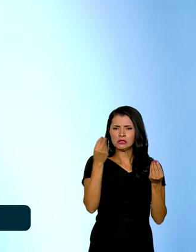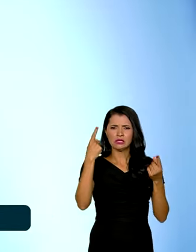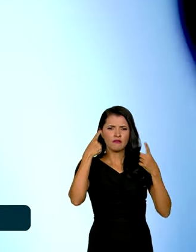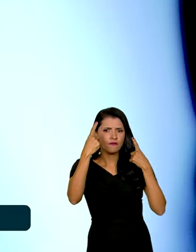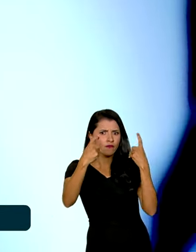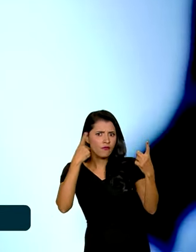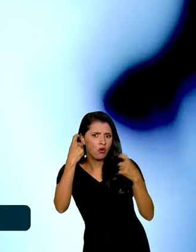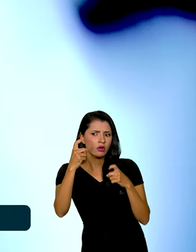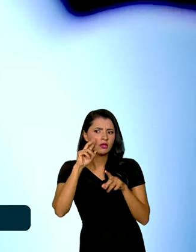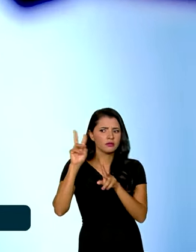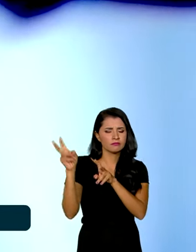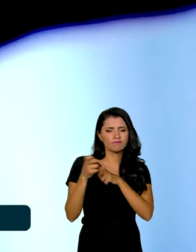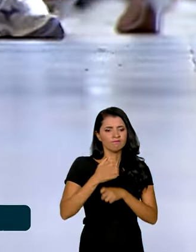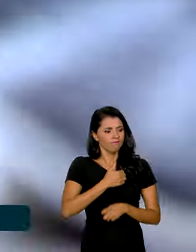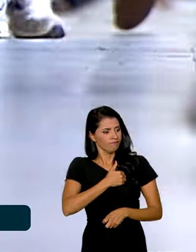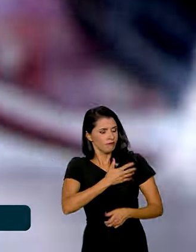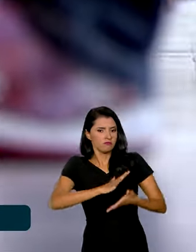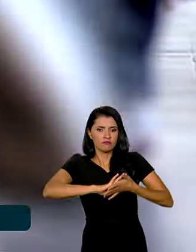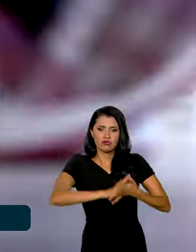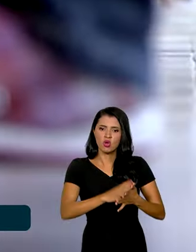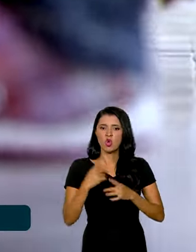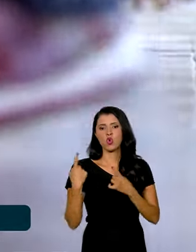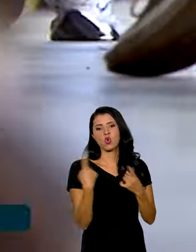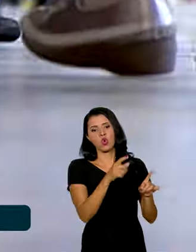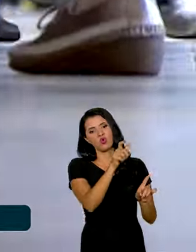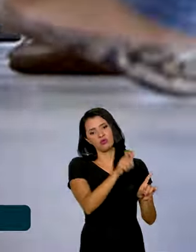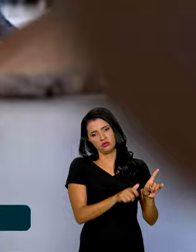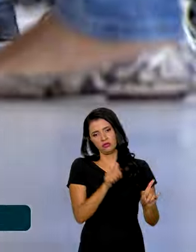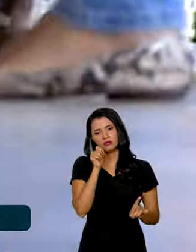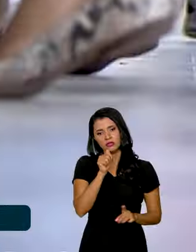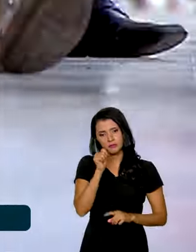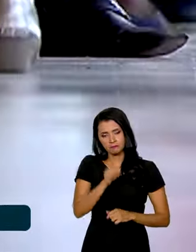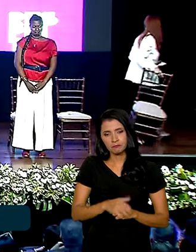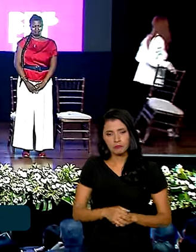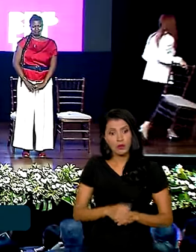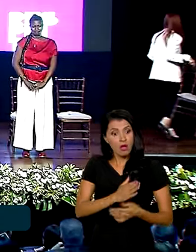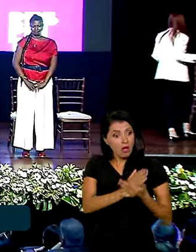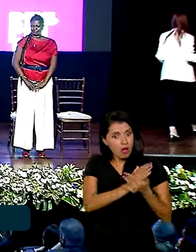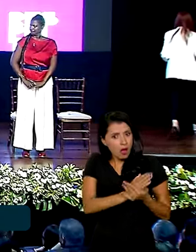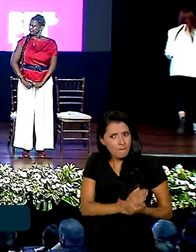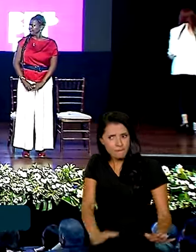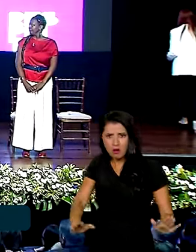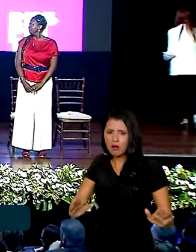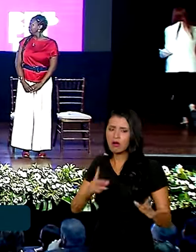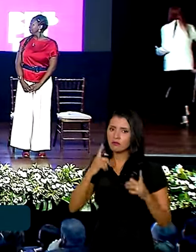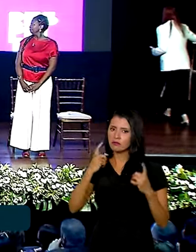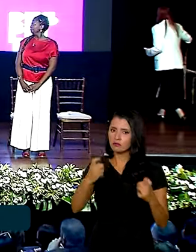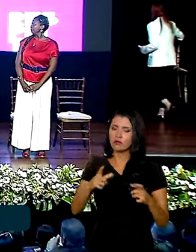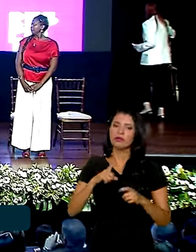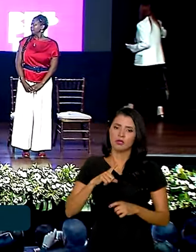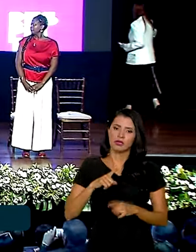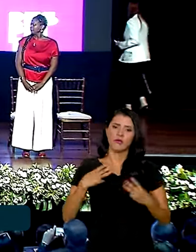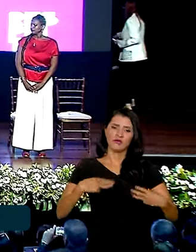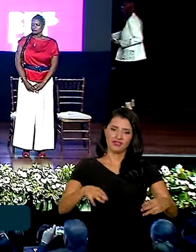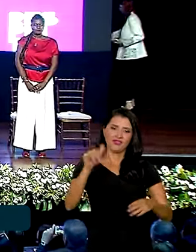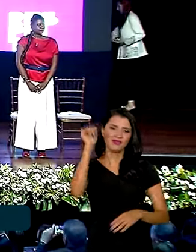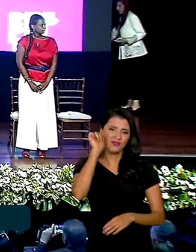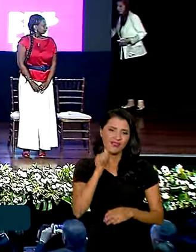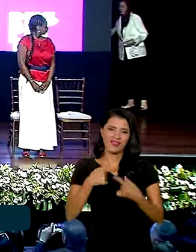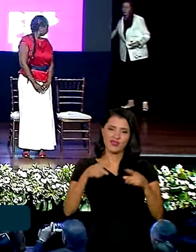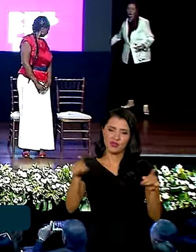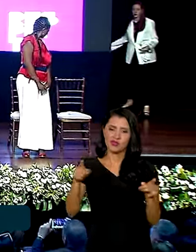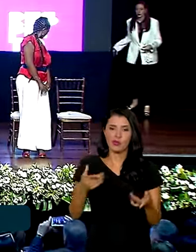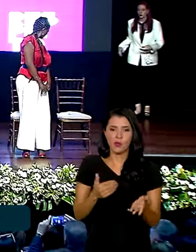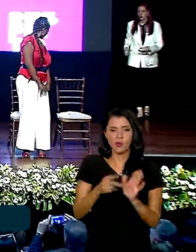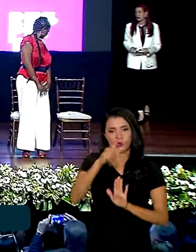violência e discriminação contra elas. Para por um basta, o Ministério das Mulheres lançou a iniciativa